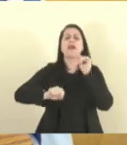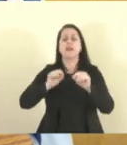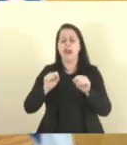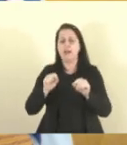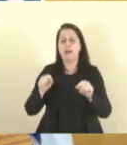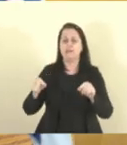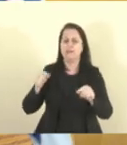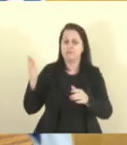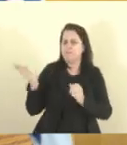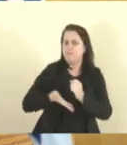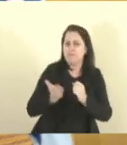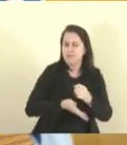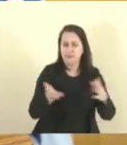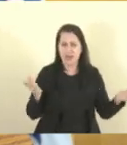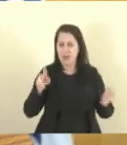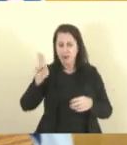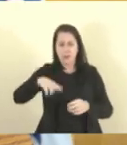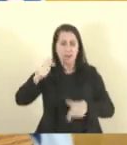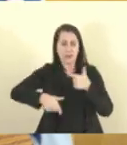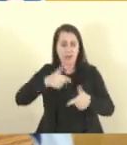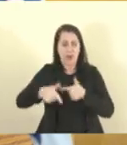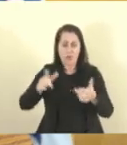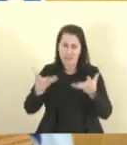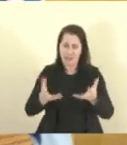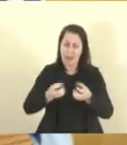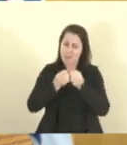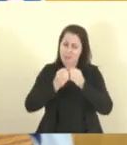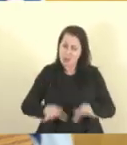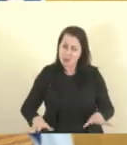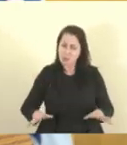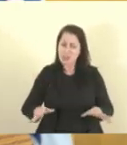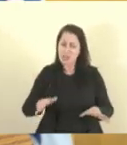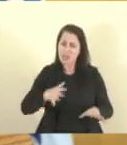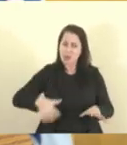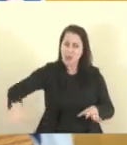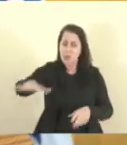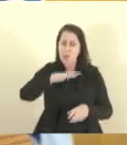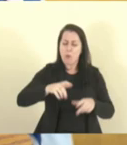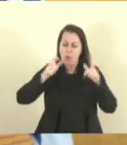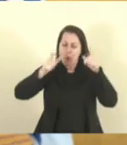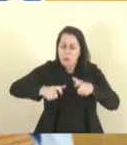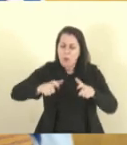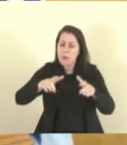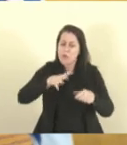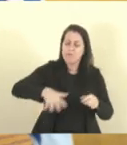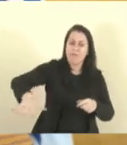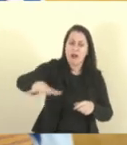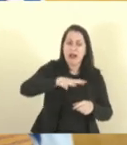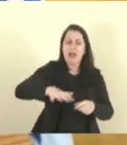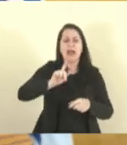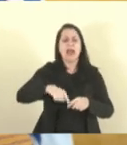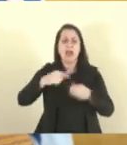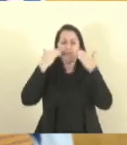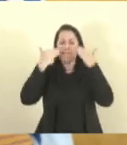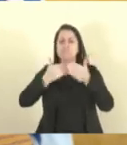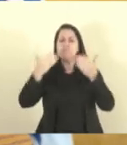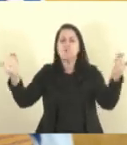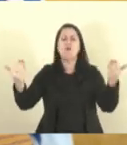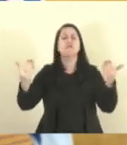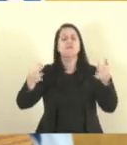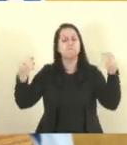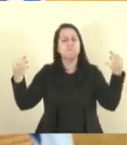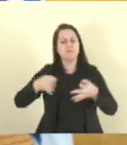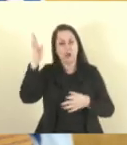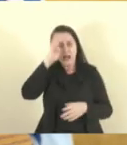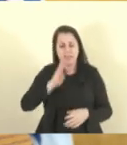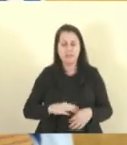não trabalharão aqui pra prejudicar um setor que é exemplo pro Brasil que carrega esse país nas costas que se esse país